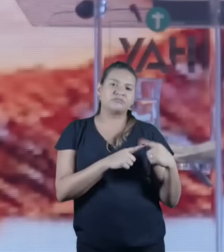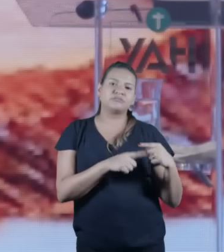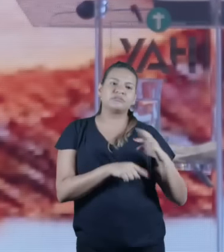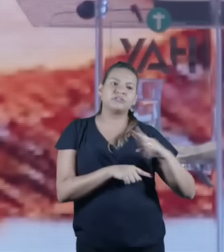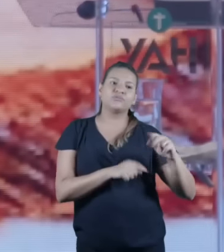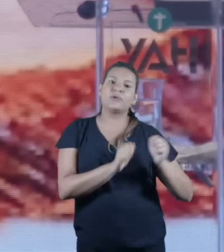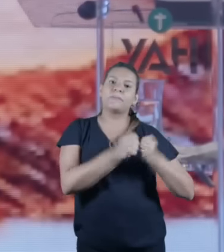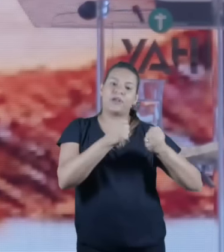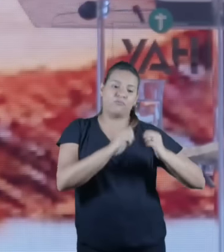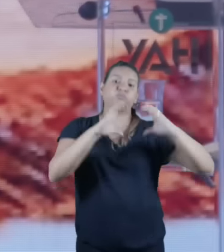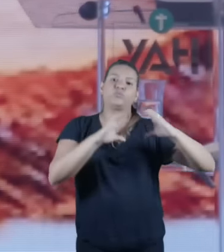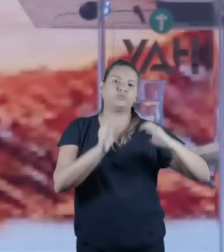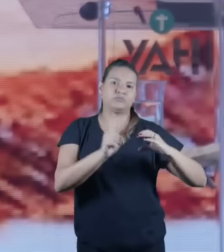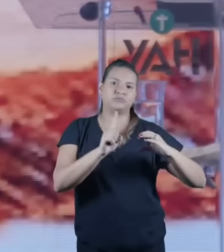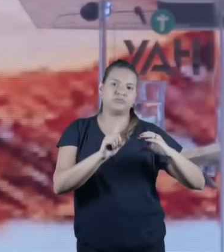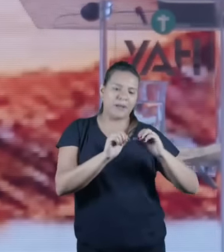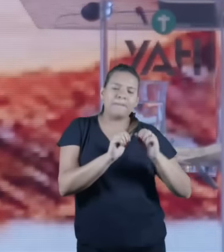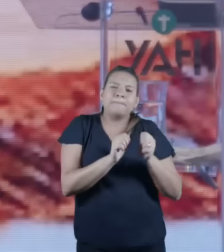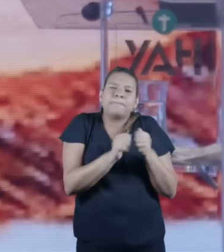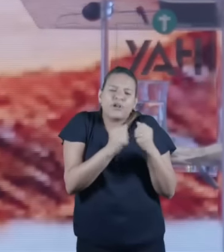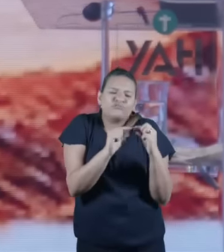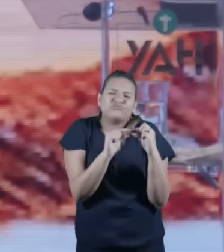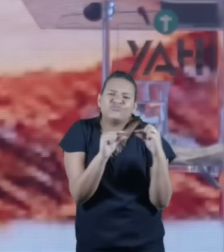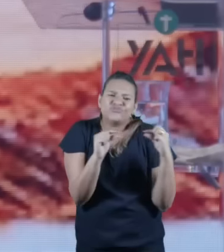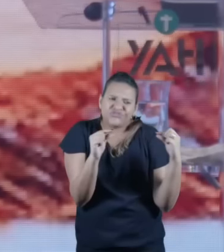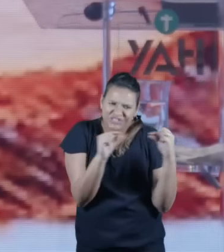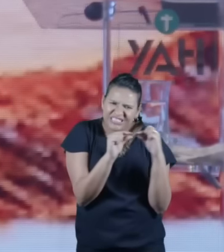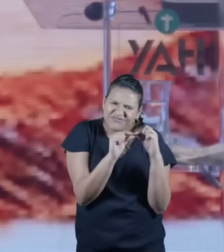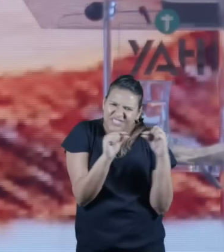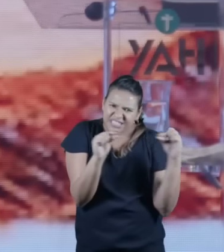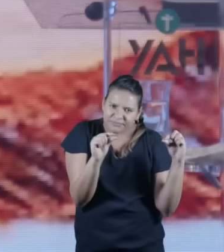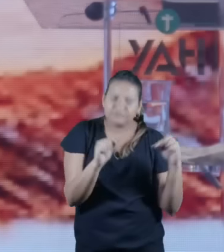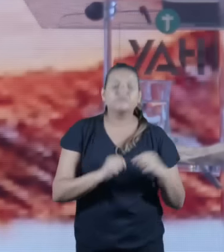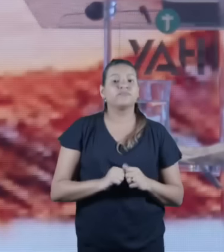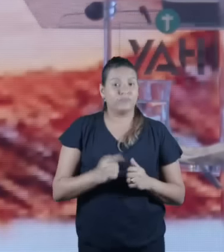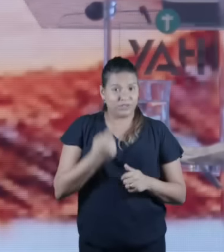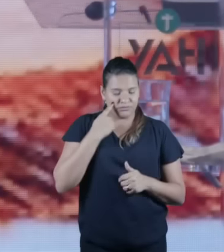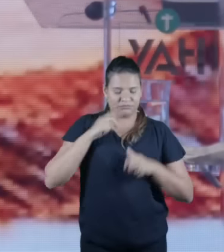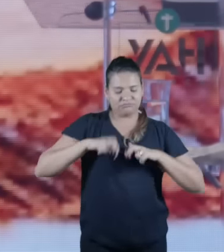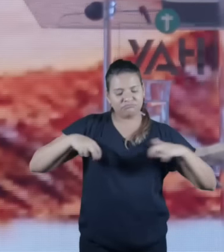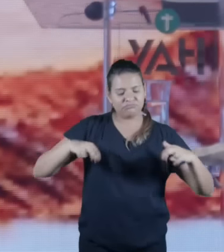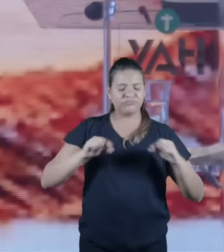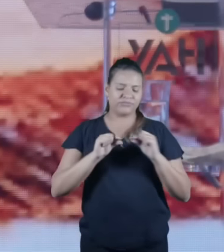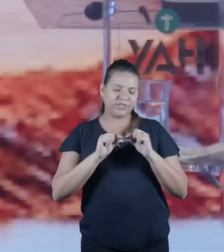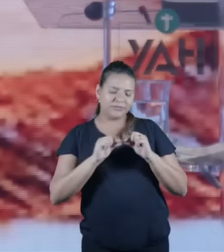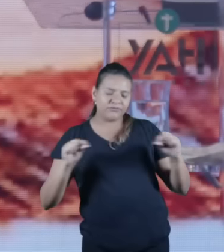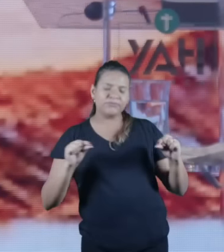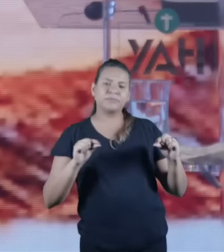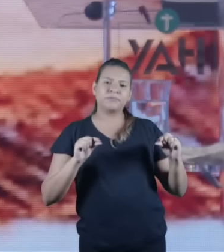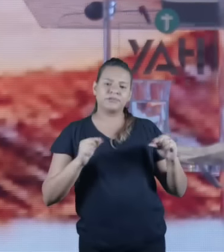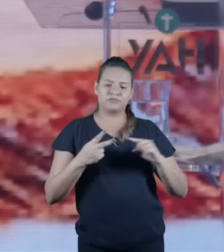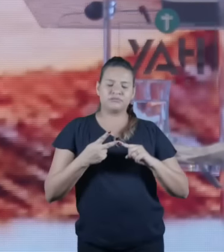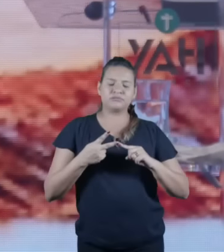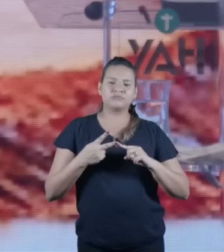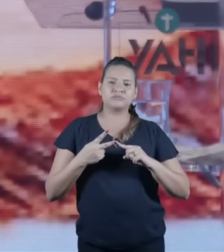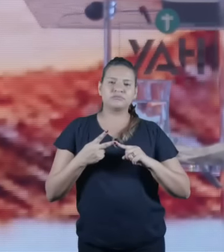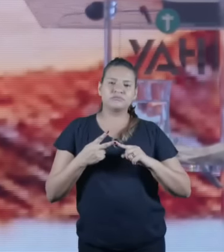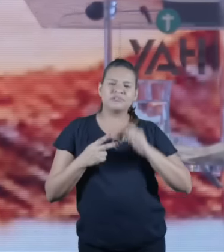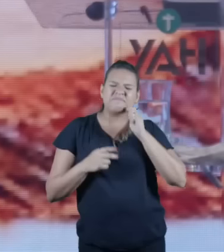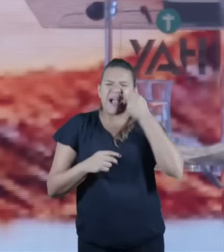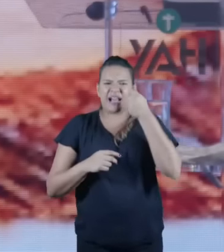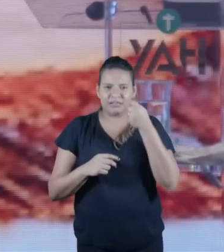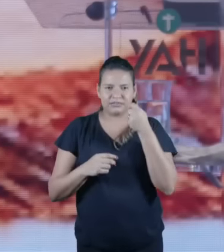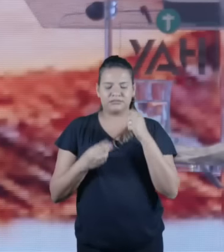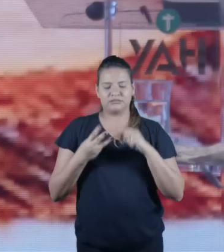volta da mesa comendo o pão ázimo as ervas amargas o vinho e a páscoa quer dizer e o animal o sacrifício